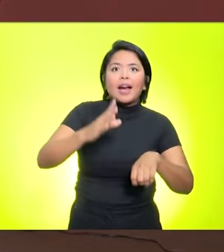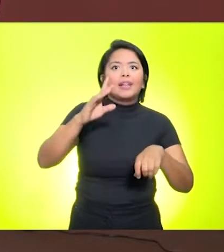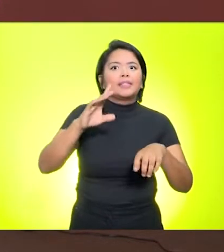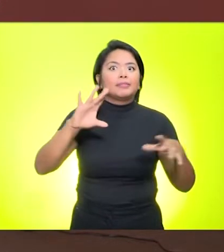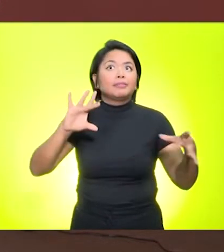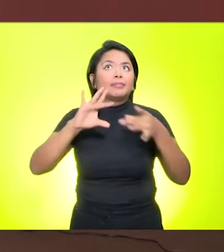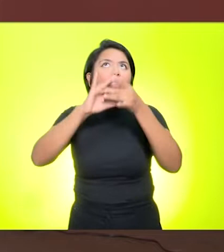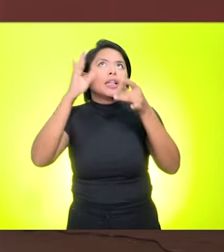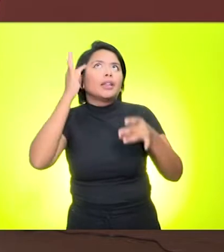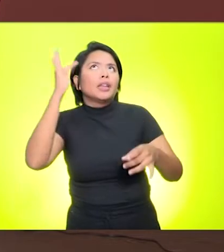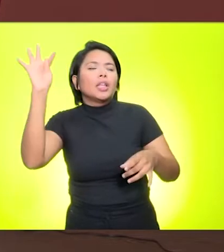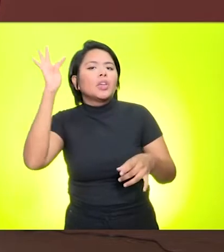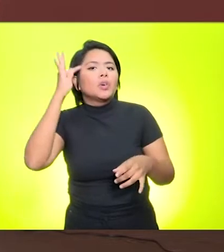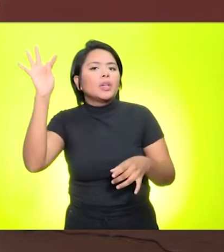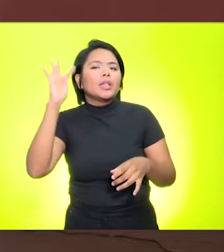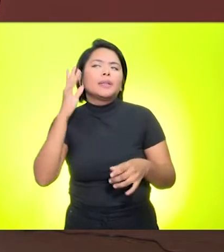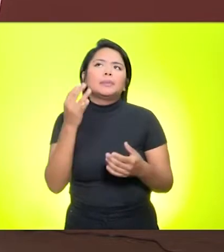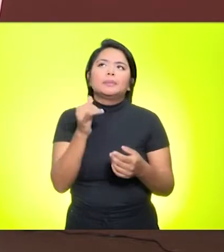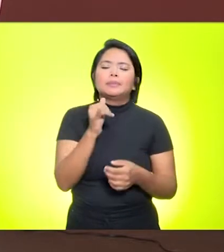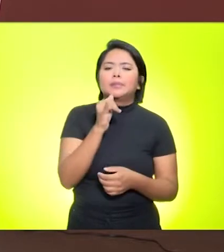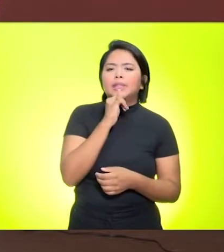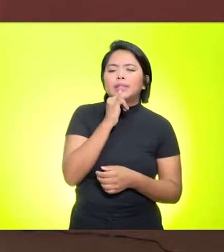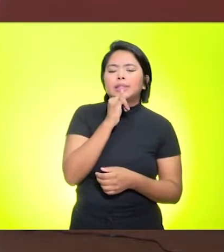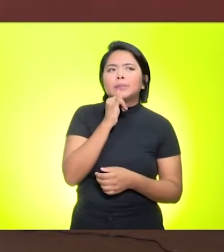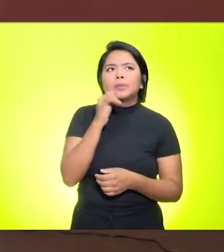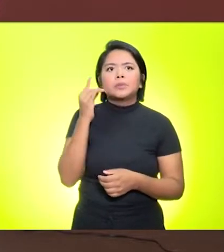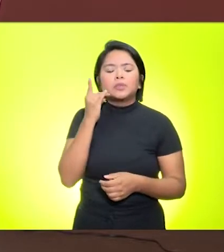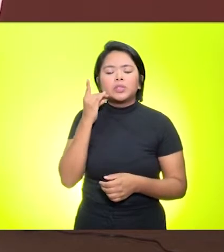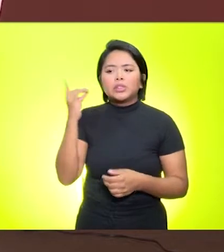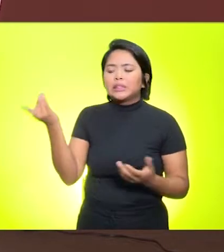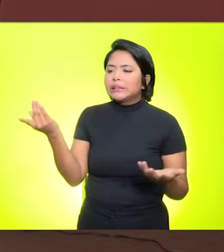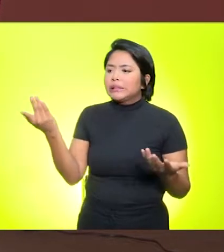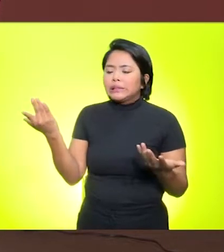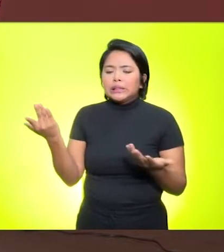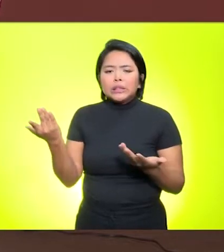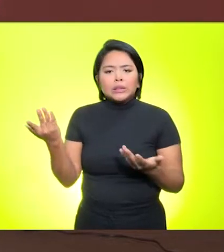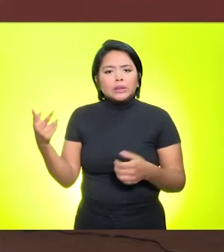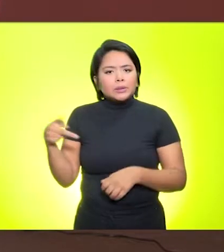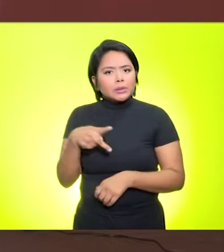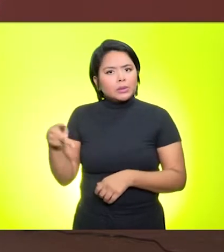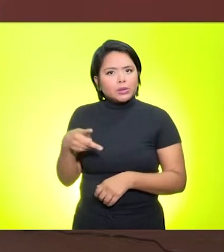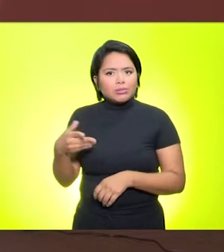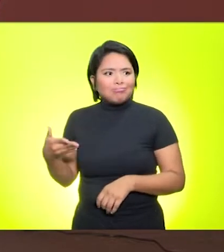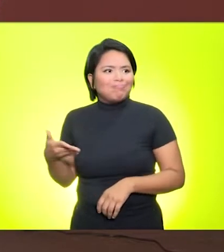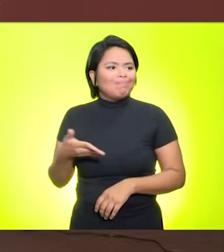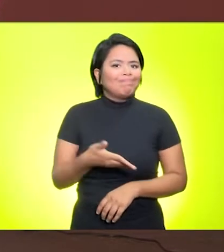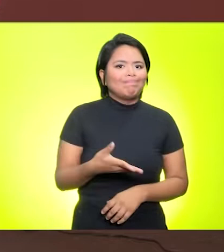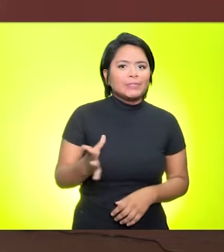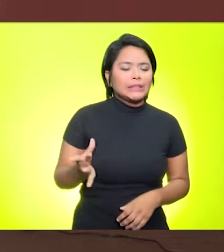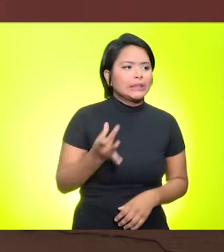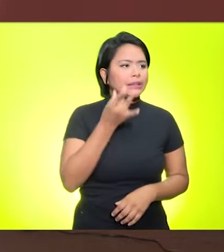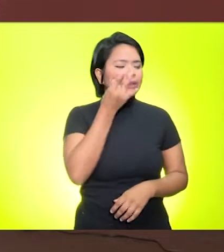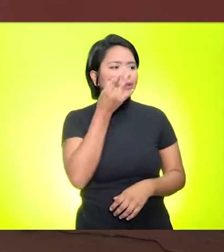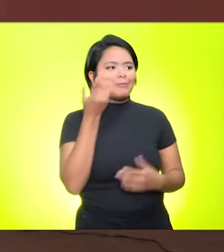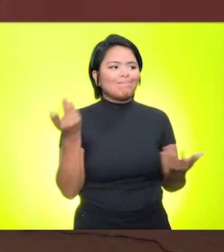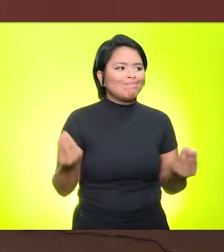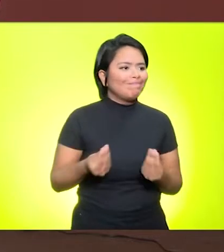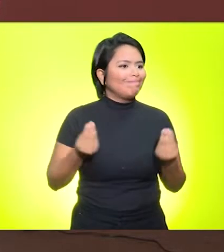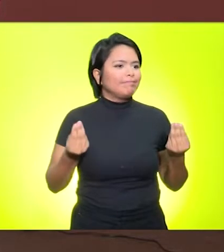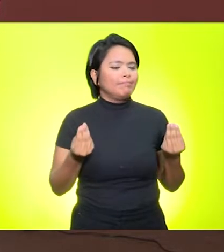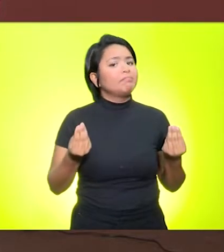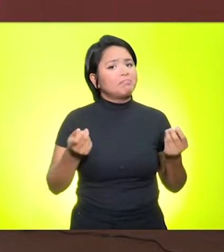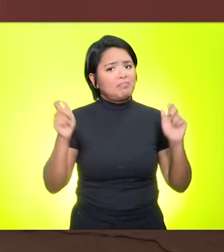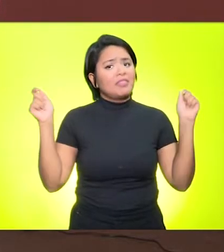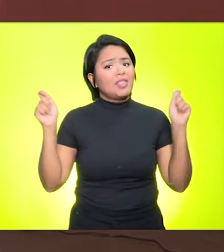teórica e que, naquele dia, porventura, o professor não possa estar presencialmente, as aulas híbridas